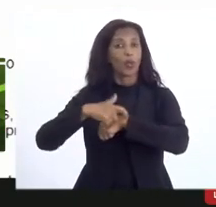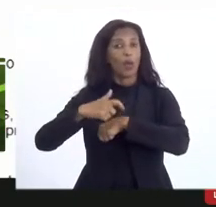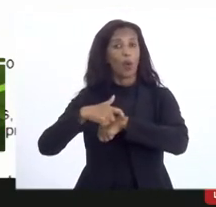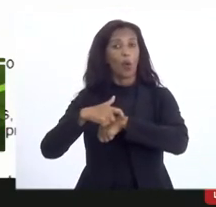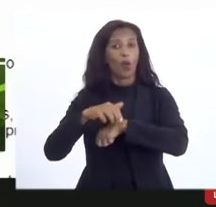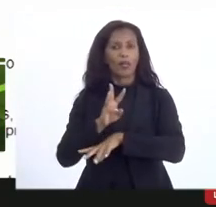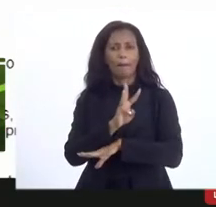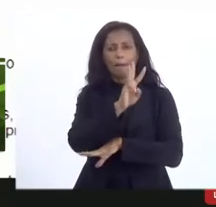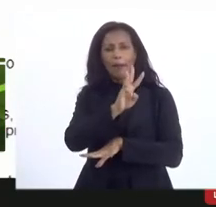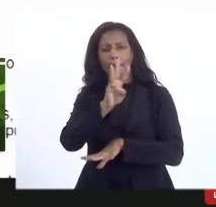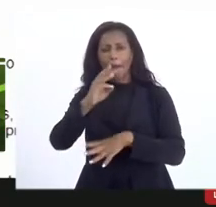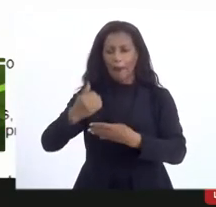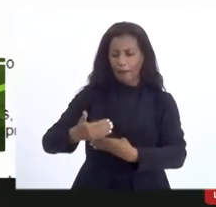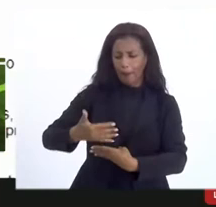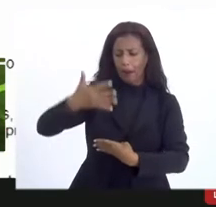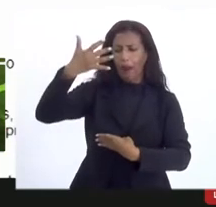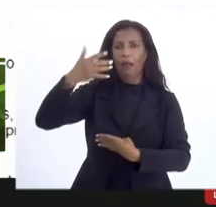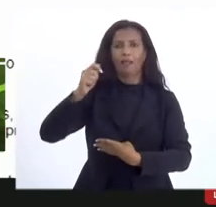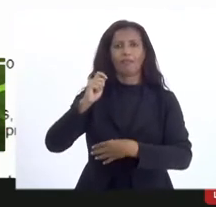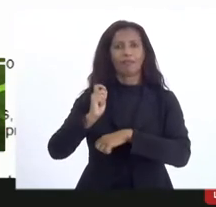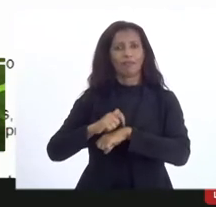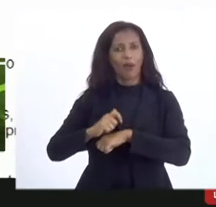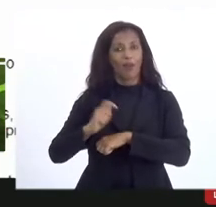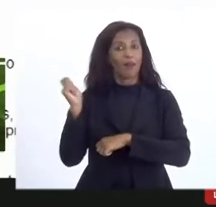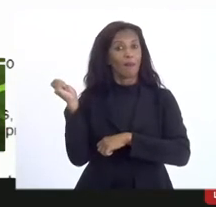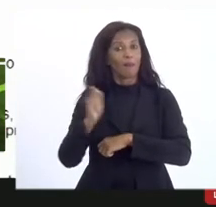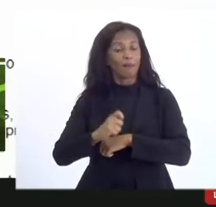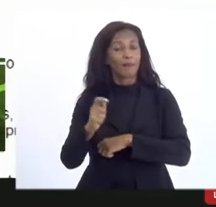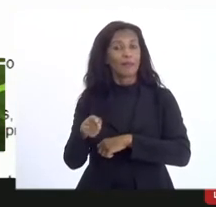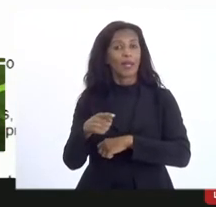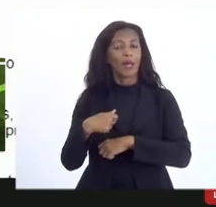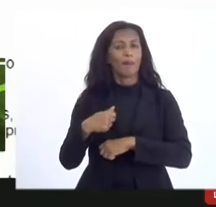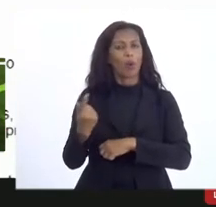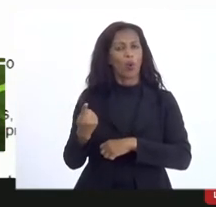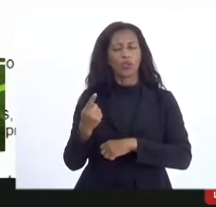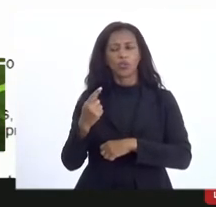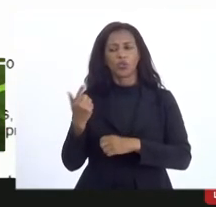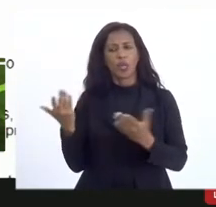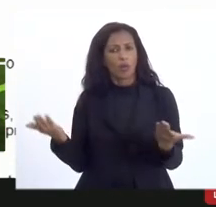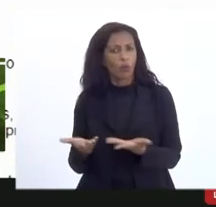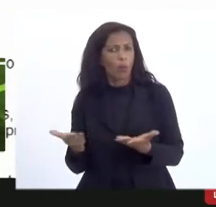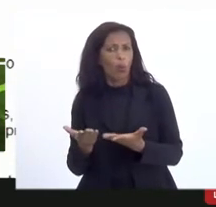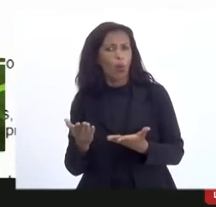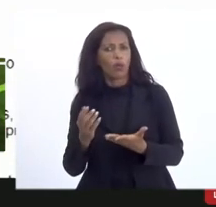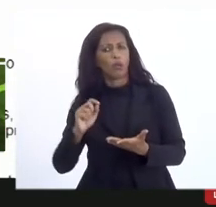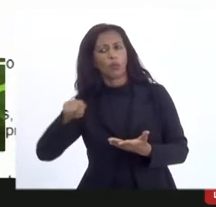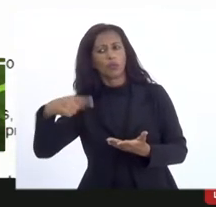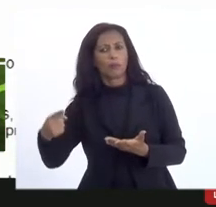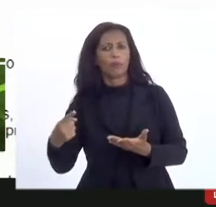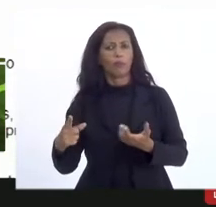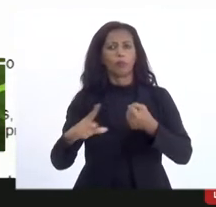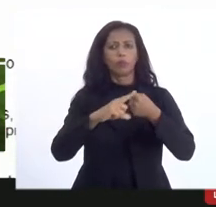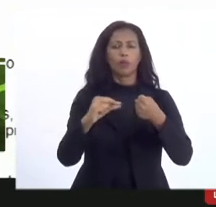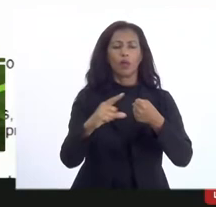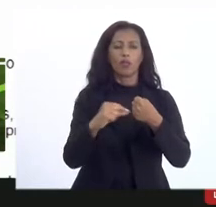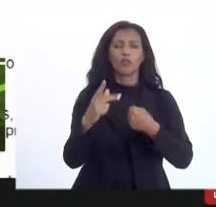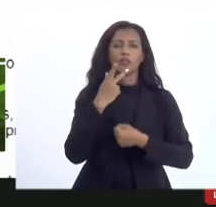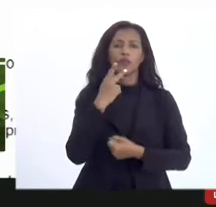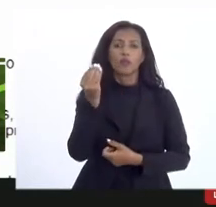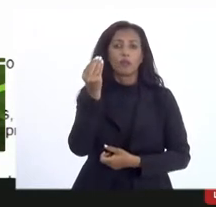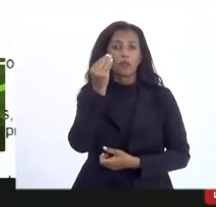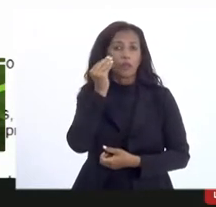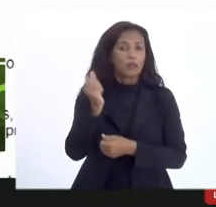eletrônico então acho que aqui a gente pode abrir ou logo a seguir um artigo falando da questão da